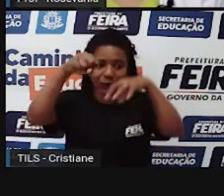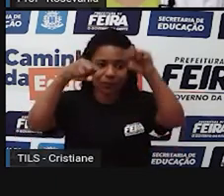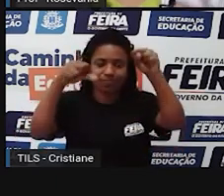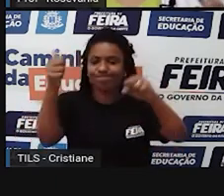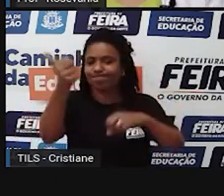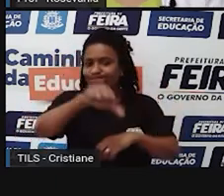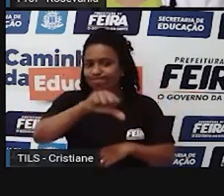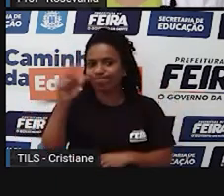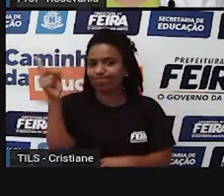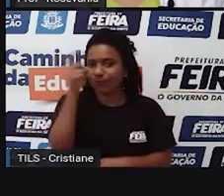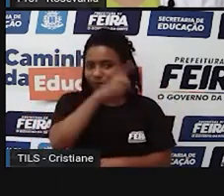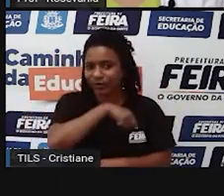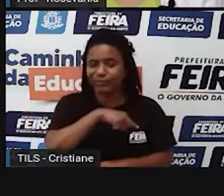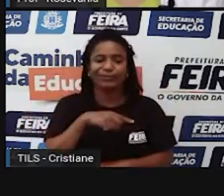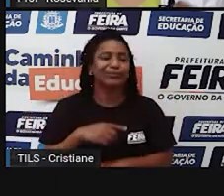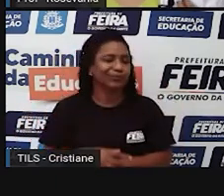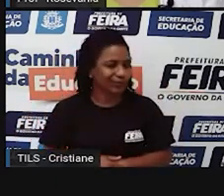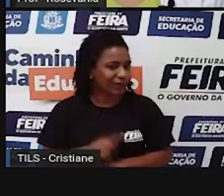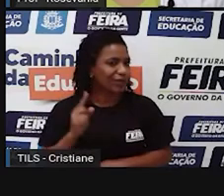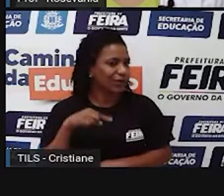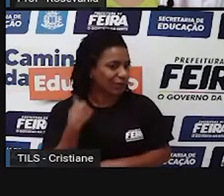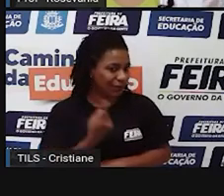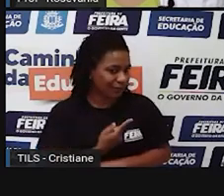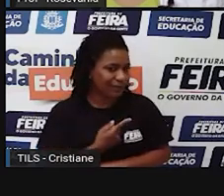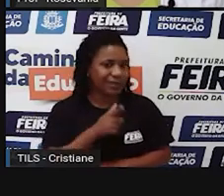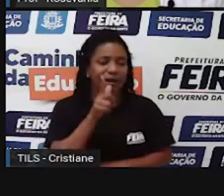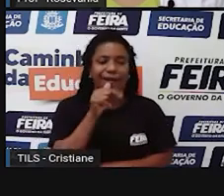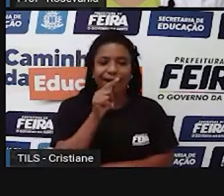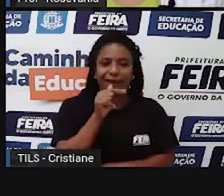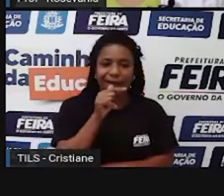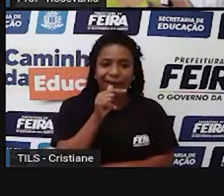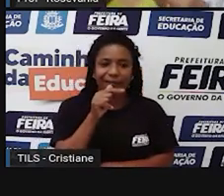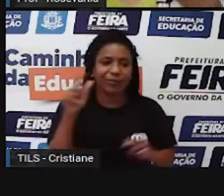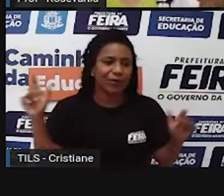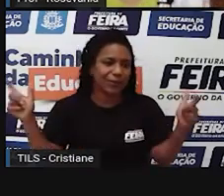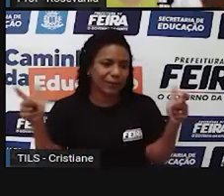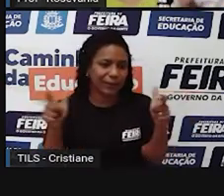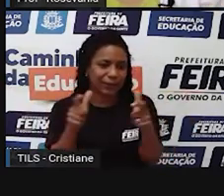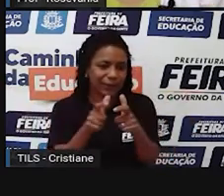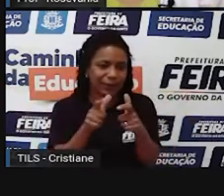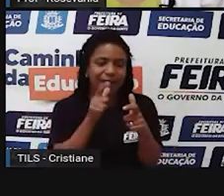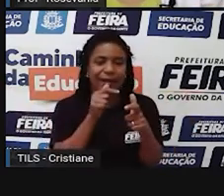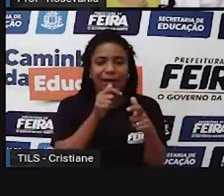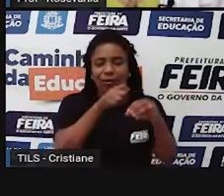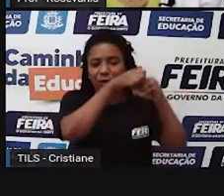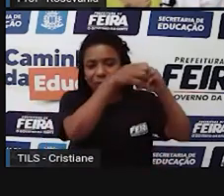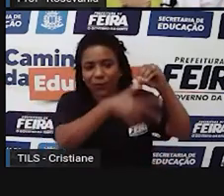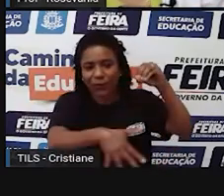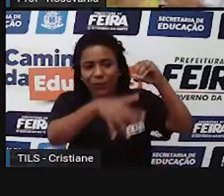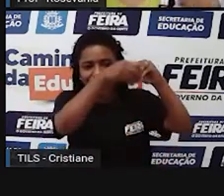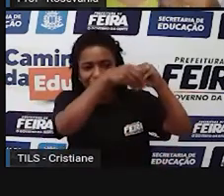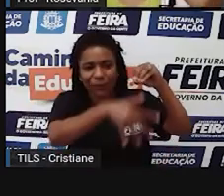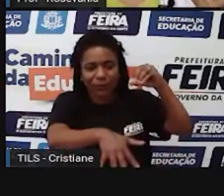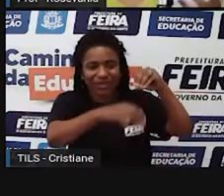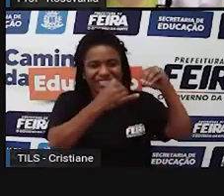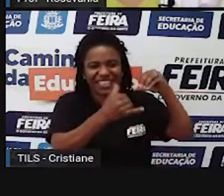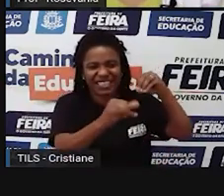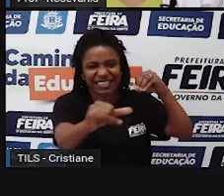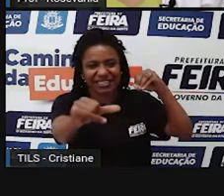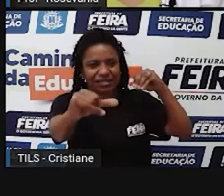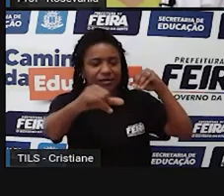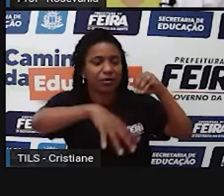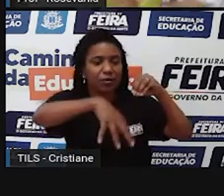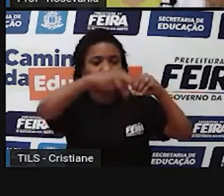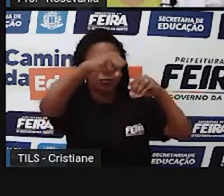mesmo. E a gente já está vendo aí que a água já está baixando, e a nossa matriz energética é hidrelétrica, voltada para a área das